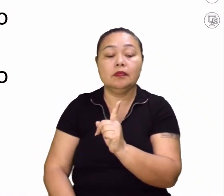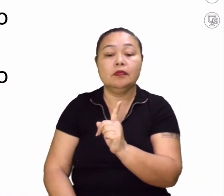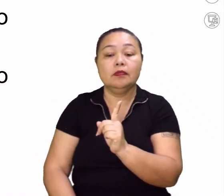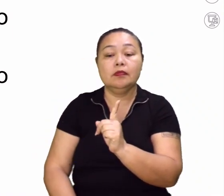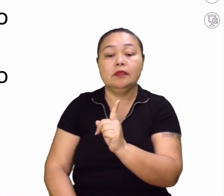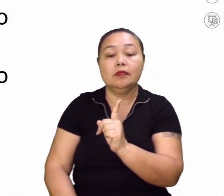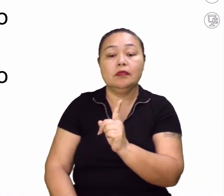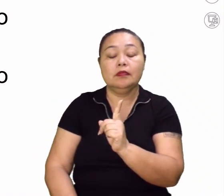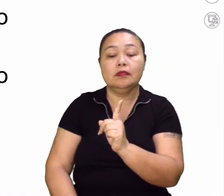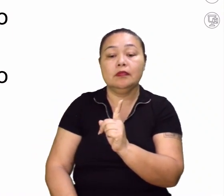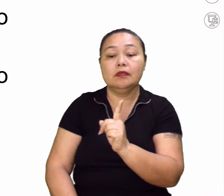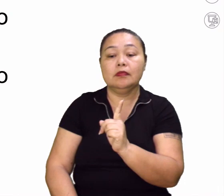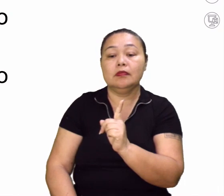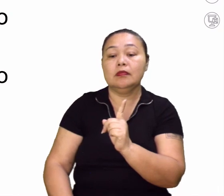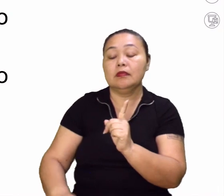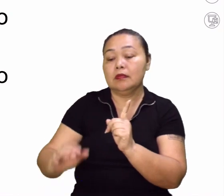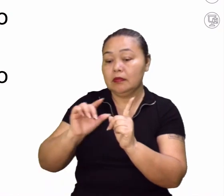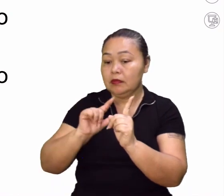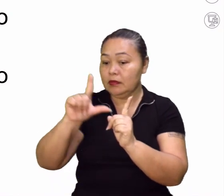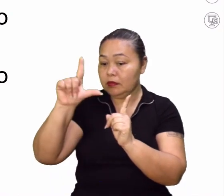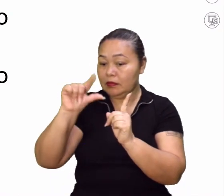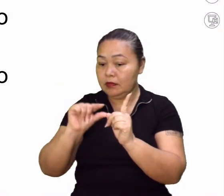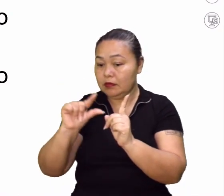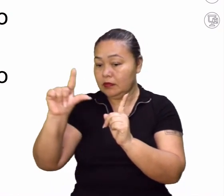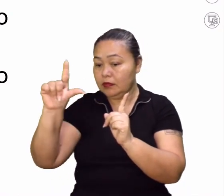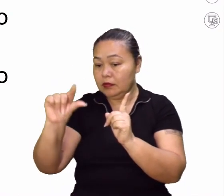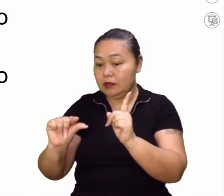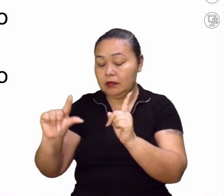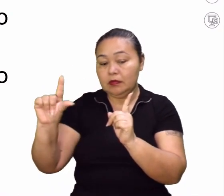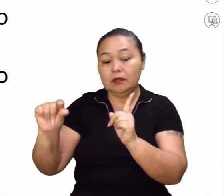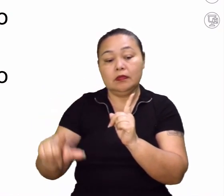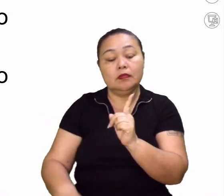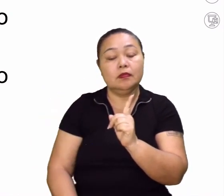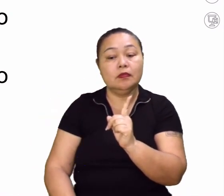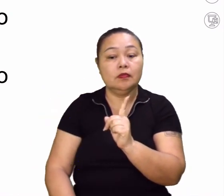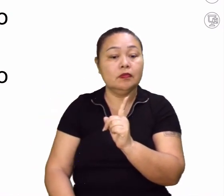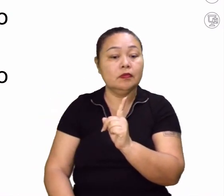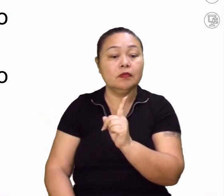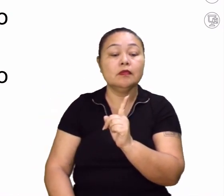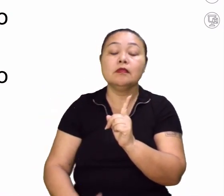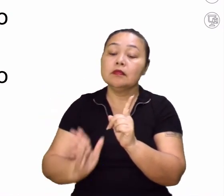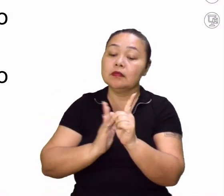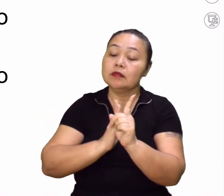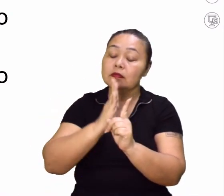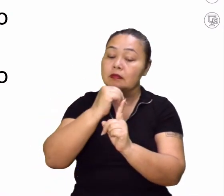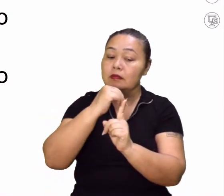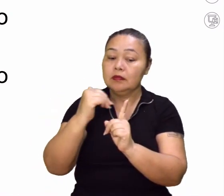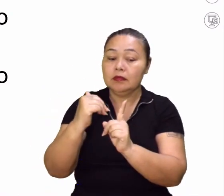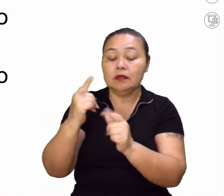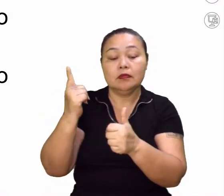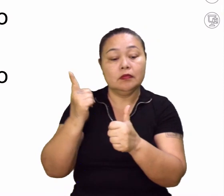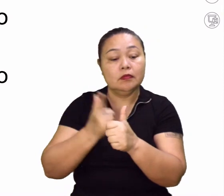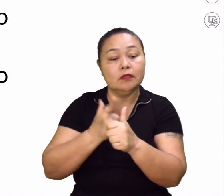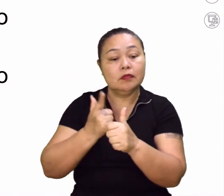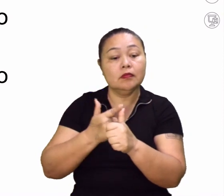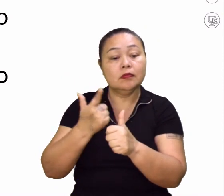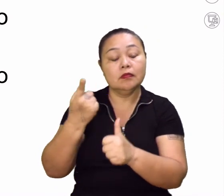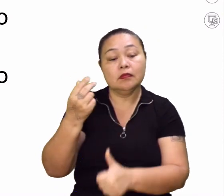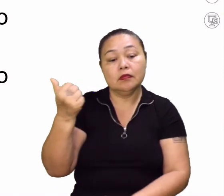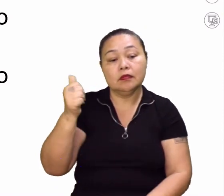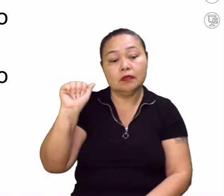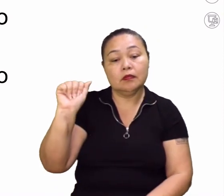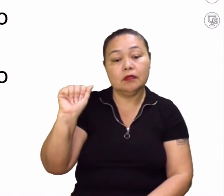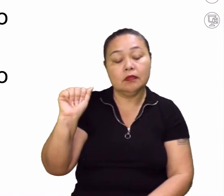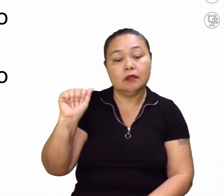Segundo, ele quer a escala. Muito bem. Dois. Então, se ele quer a primeira rosa dos ventos, a primeira já não pode ser